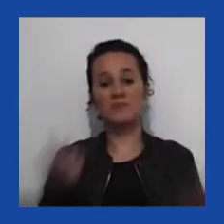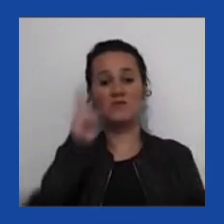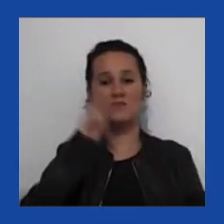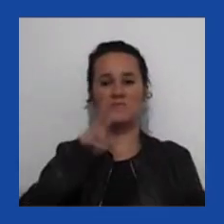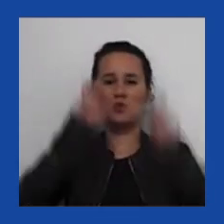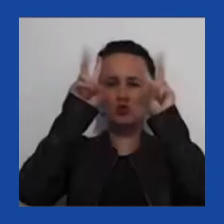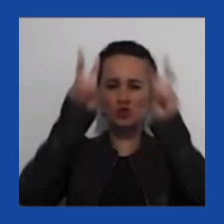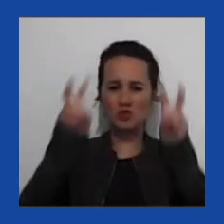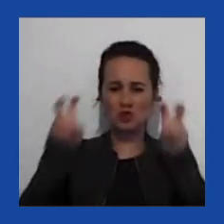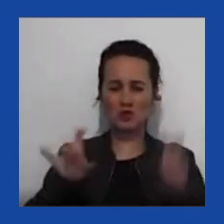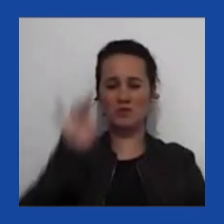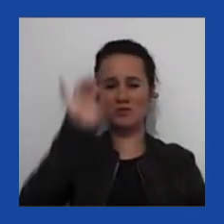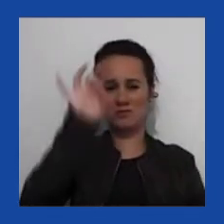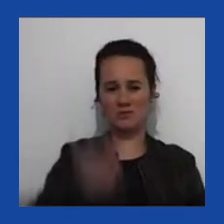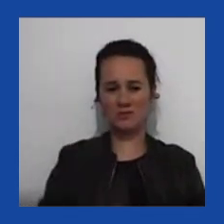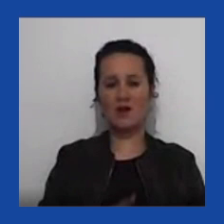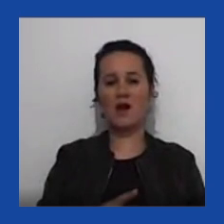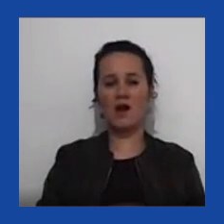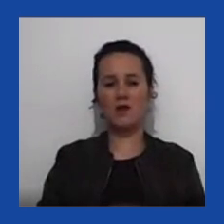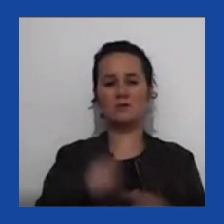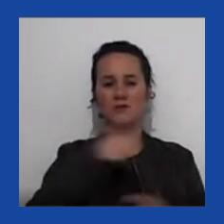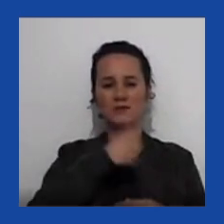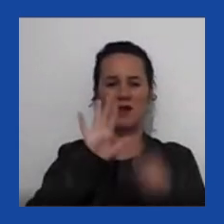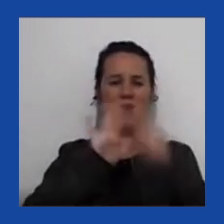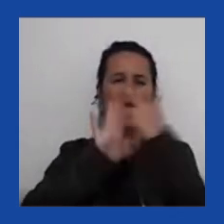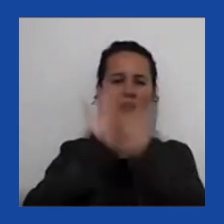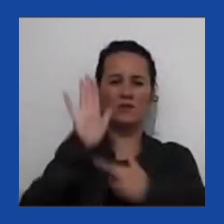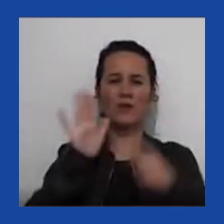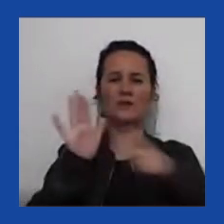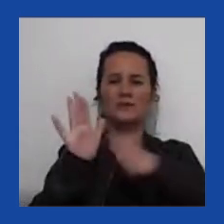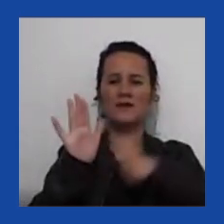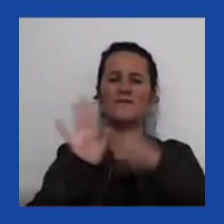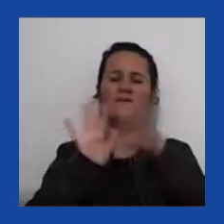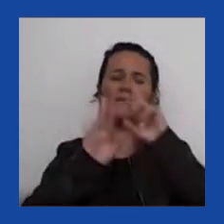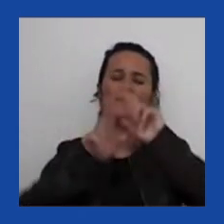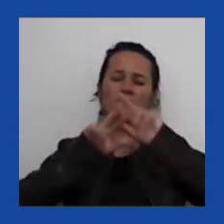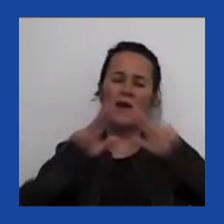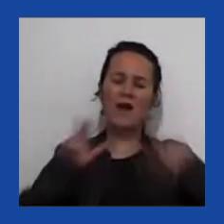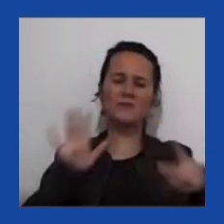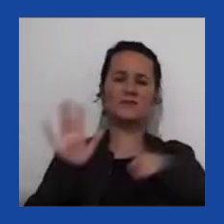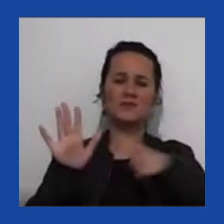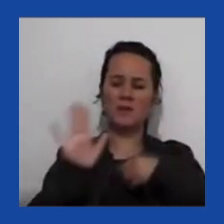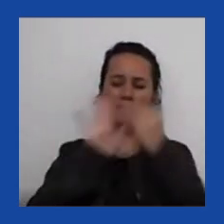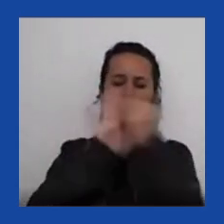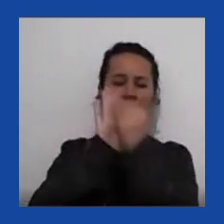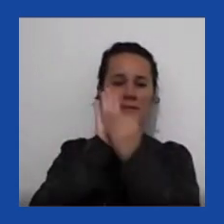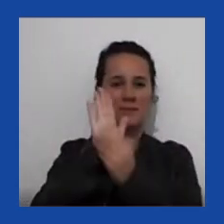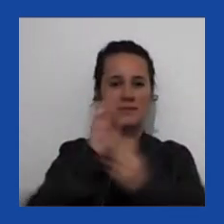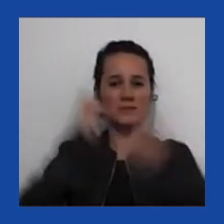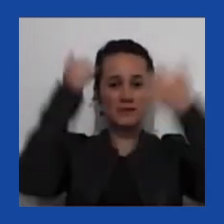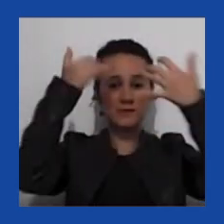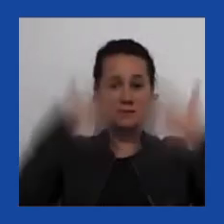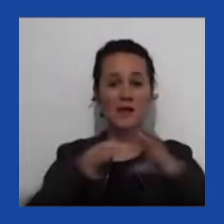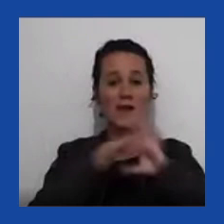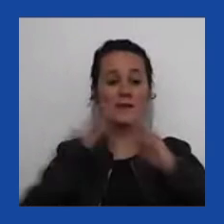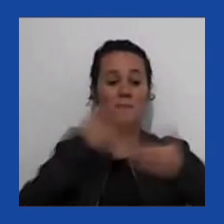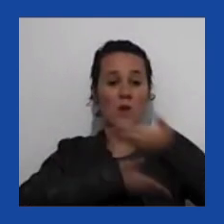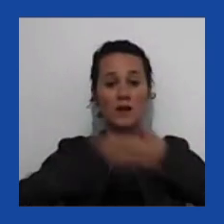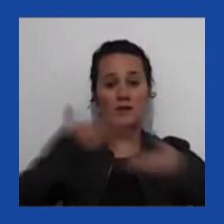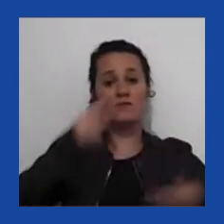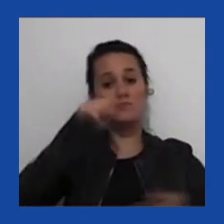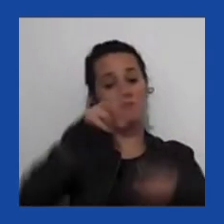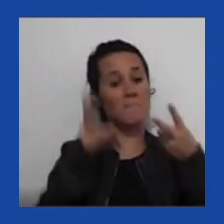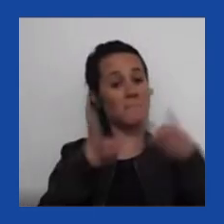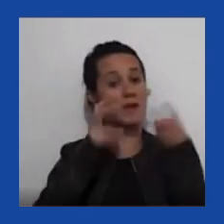desses relatórios de várias entidades que tentam mencionar a democracia, você vai ver